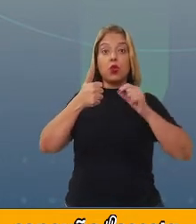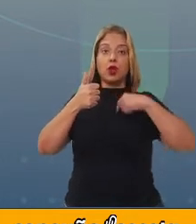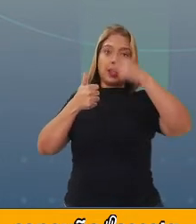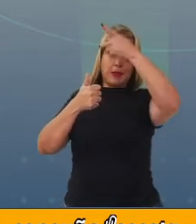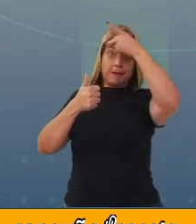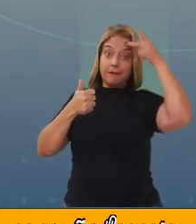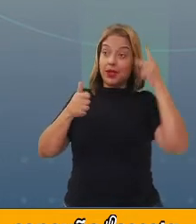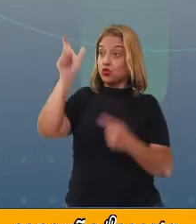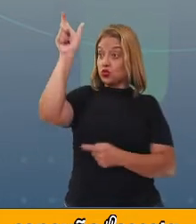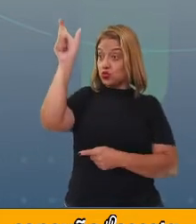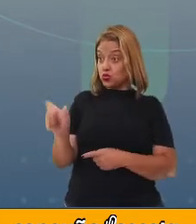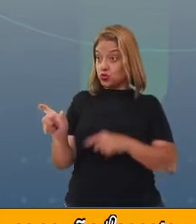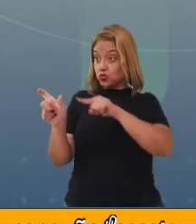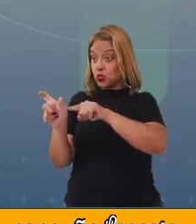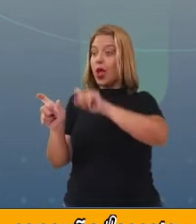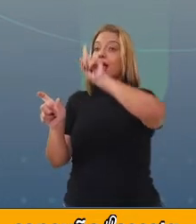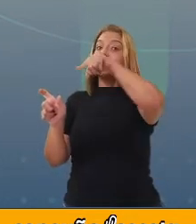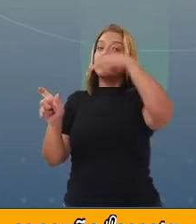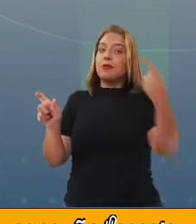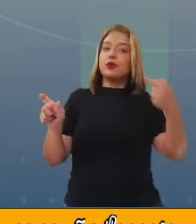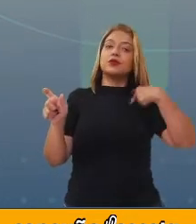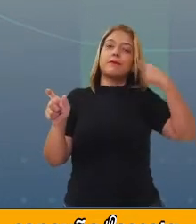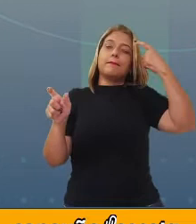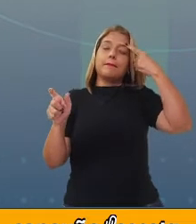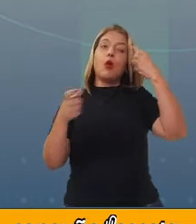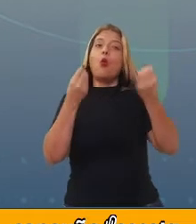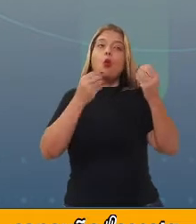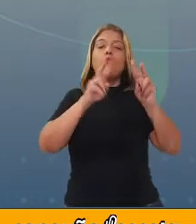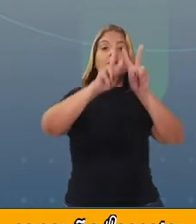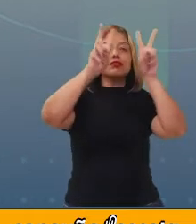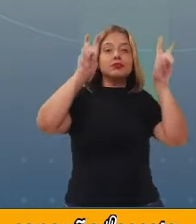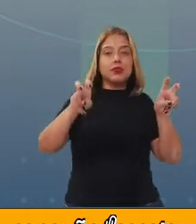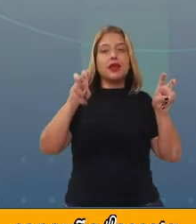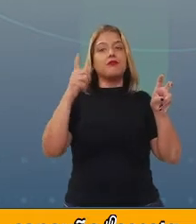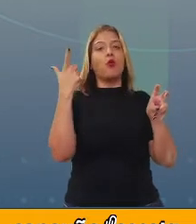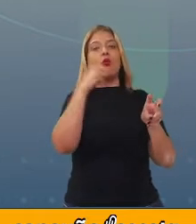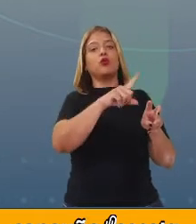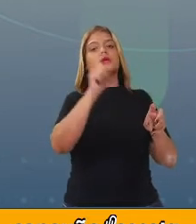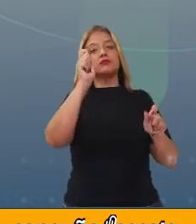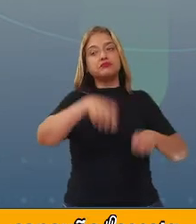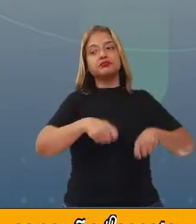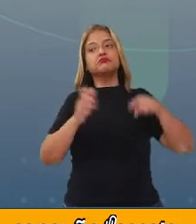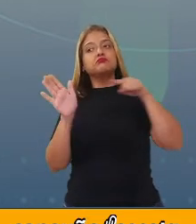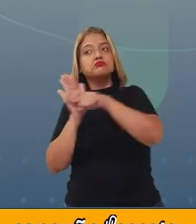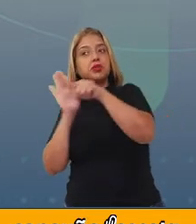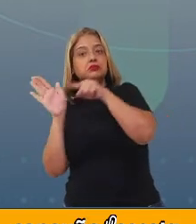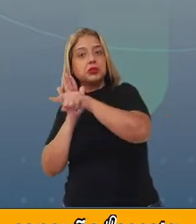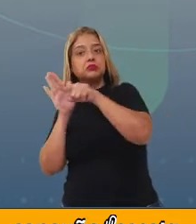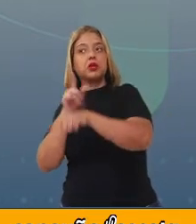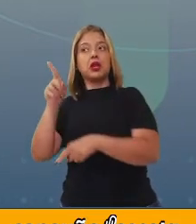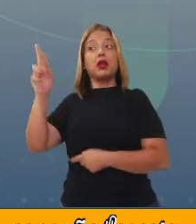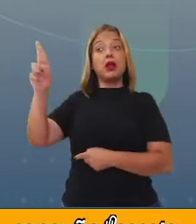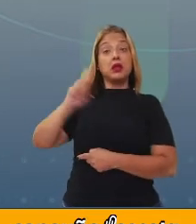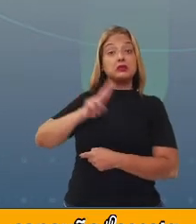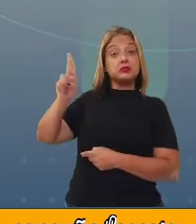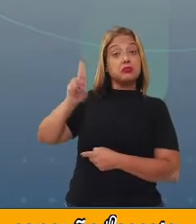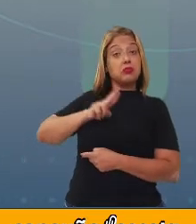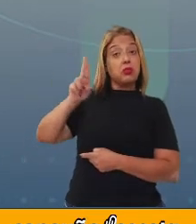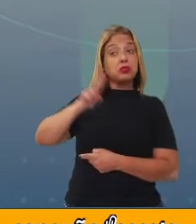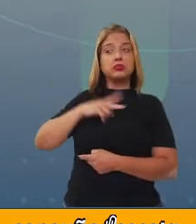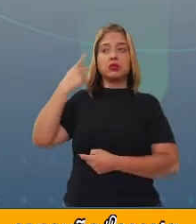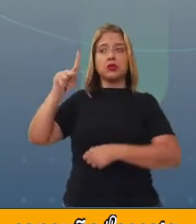entrevistado, para depois discutir com ele determinados temas, que ele consegue falar de maneira mais